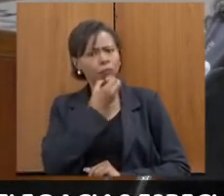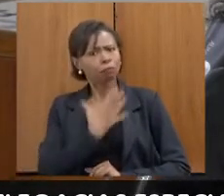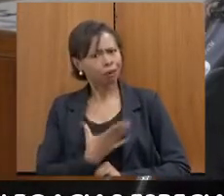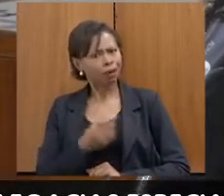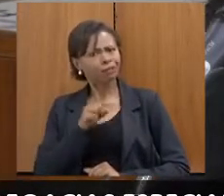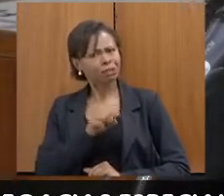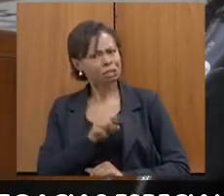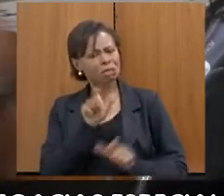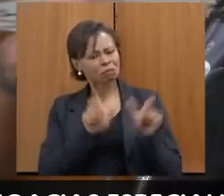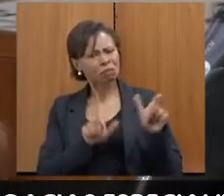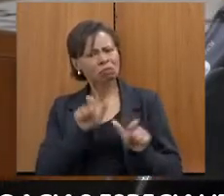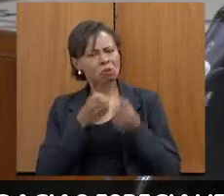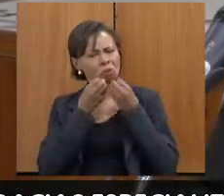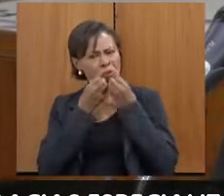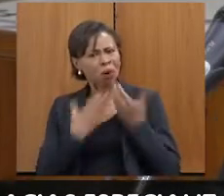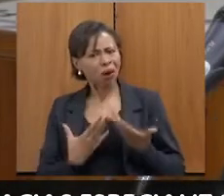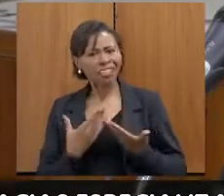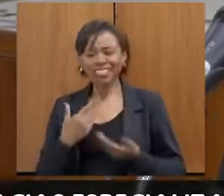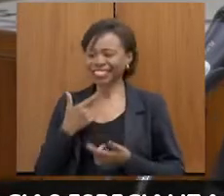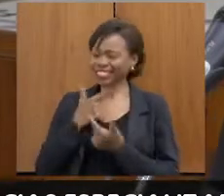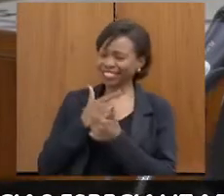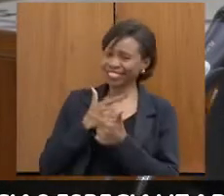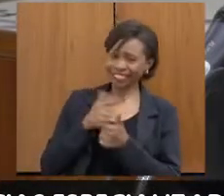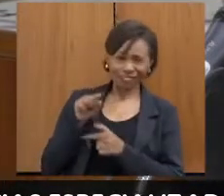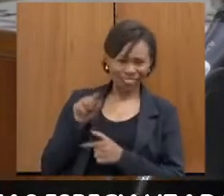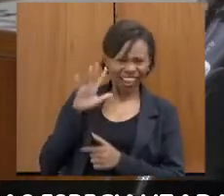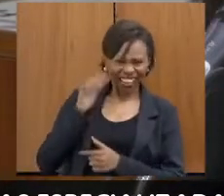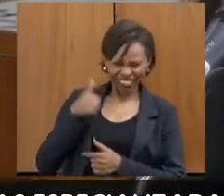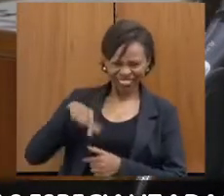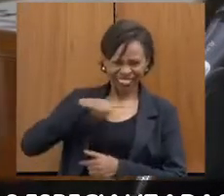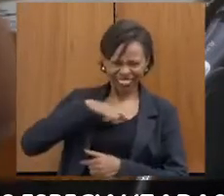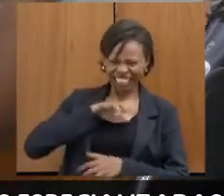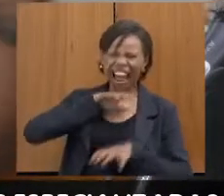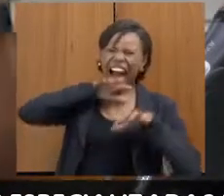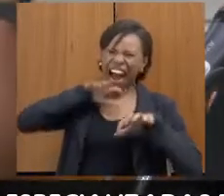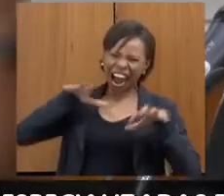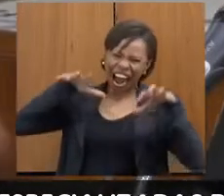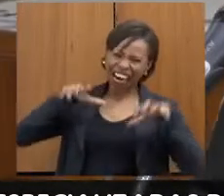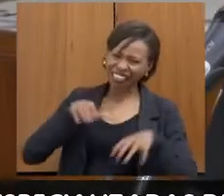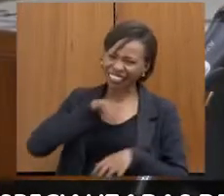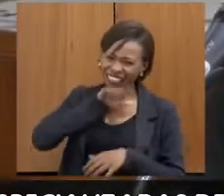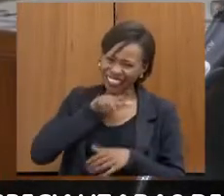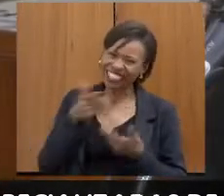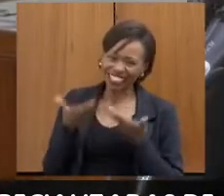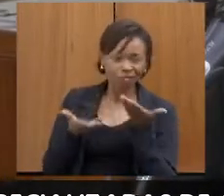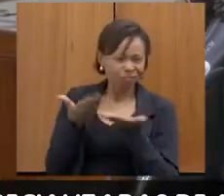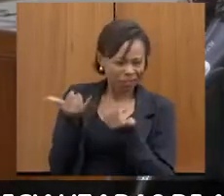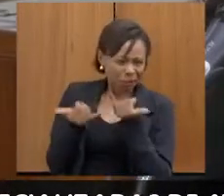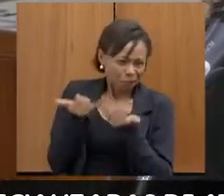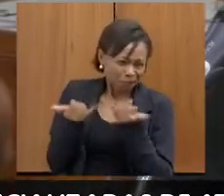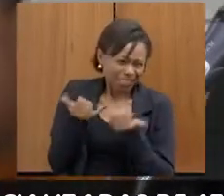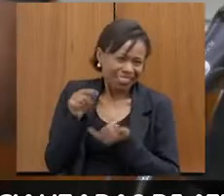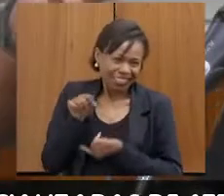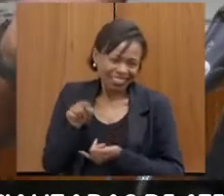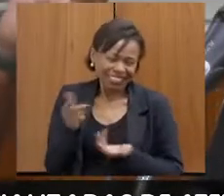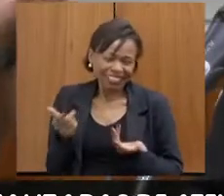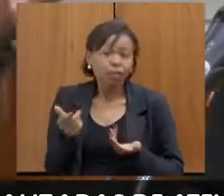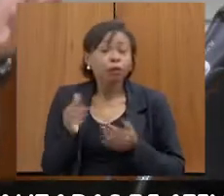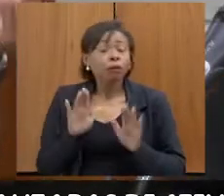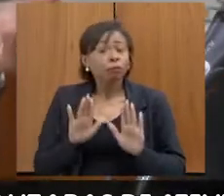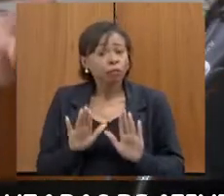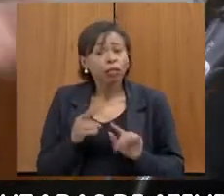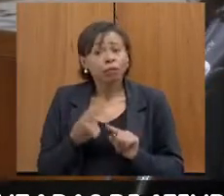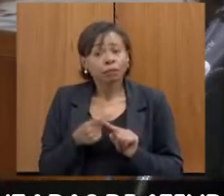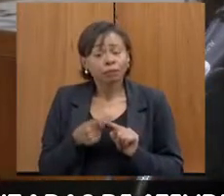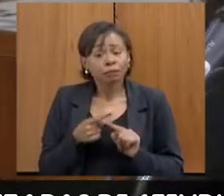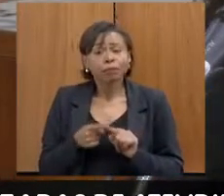são gente boa, sabe? A gente morre de rir, a gente fala assim, mas a senhora achou que a gente era assustador, sabe? Faz umas brincadeiras assim para tentar descontrair, mas justamente para